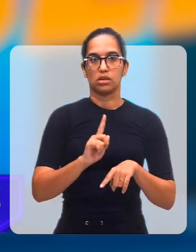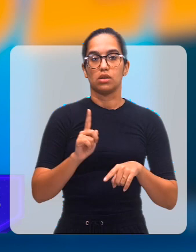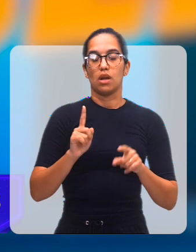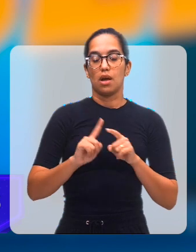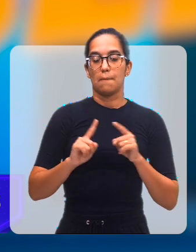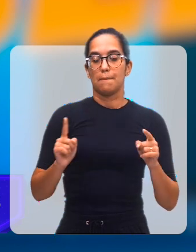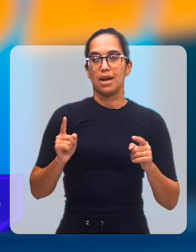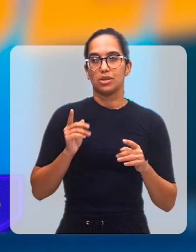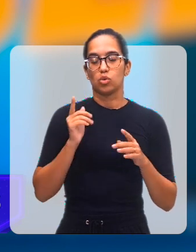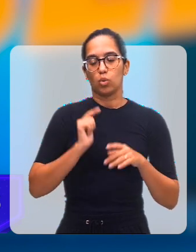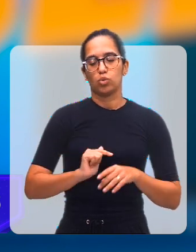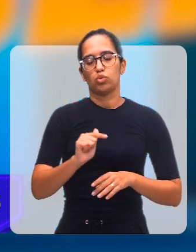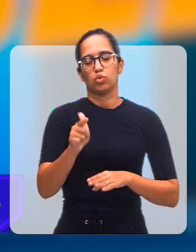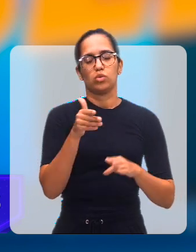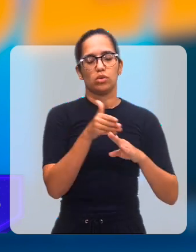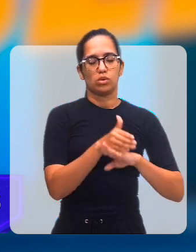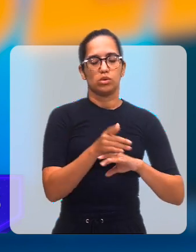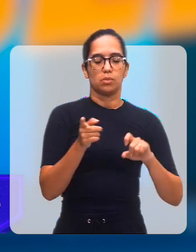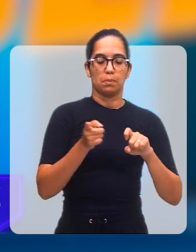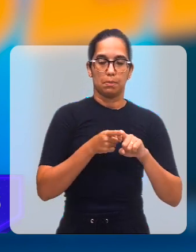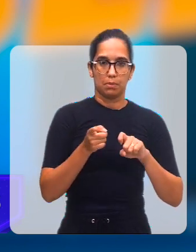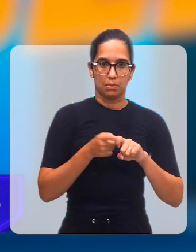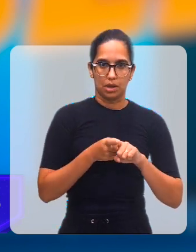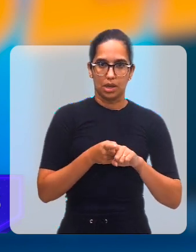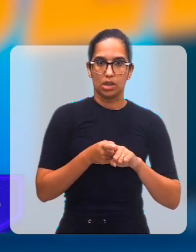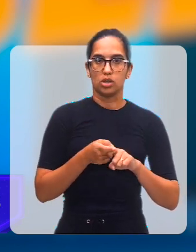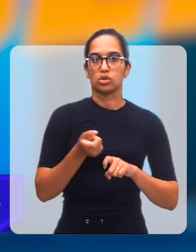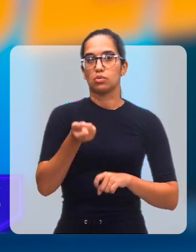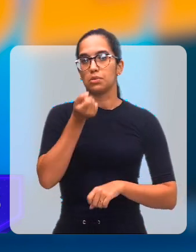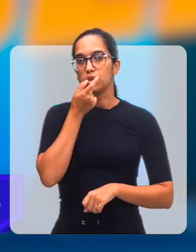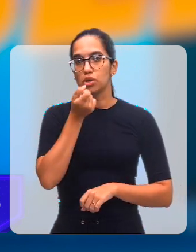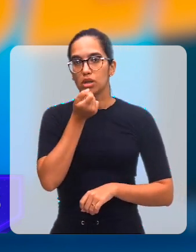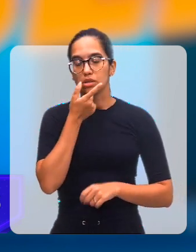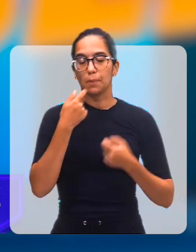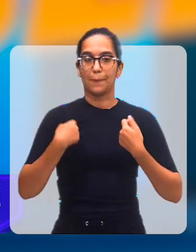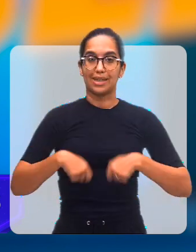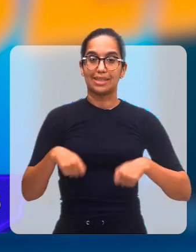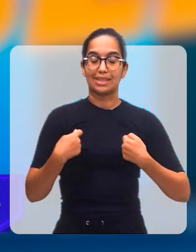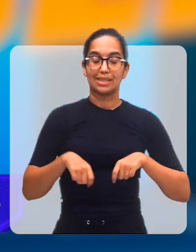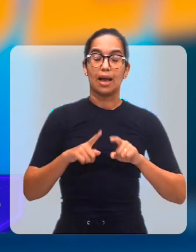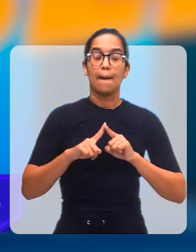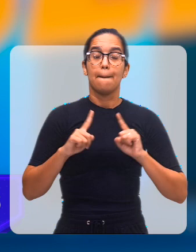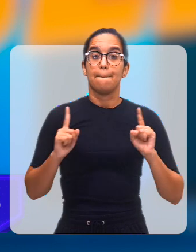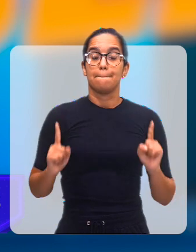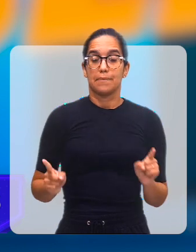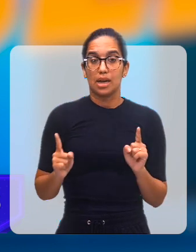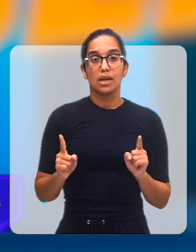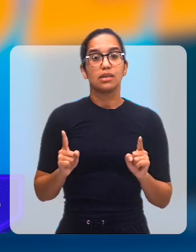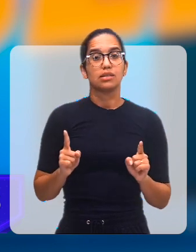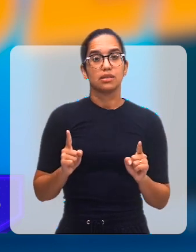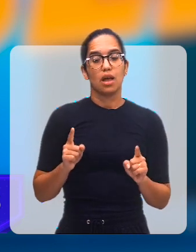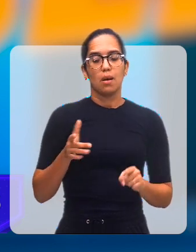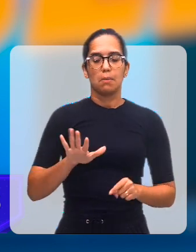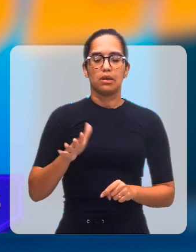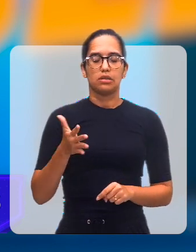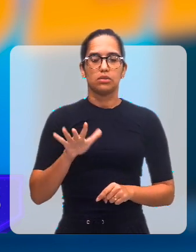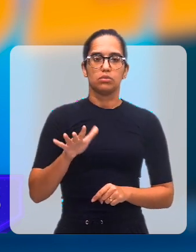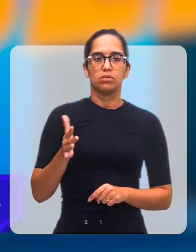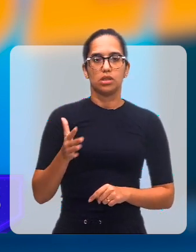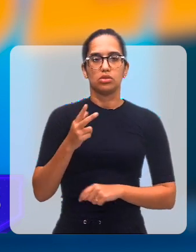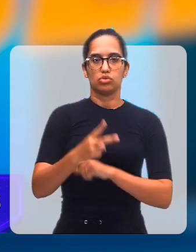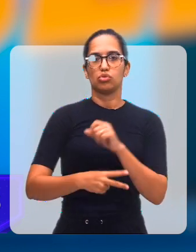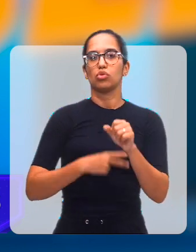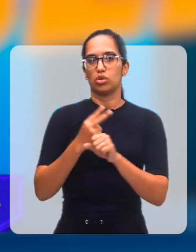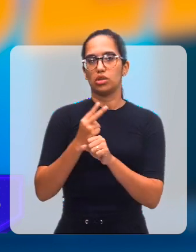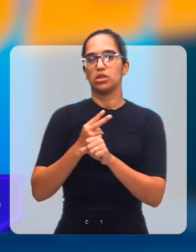ainda para essa parte médica, a parte da medicação, mas, assim, a média mesmo de atendimento